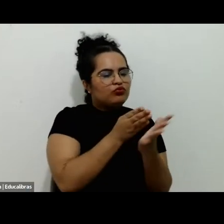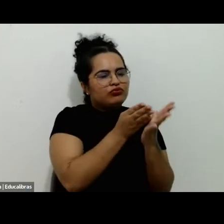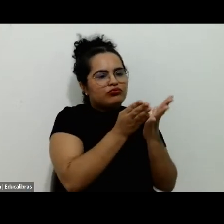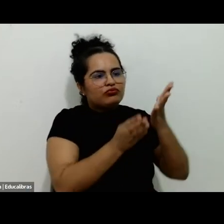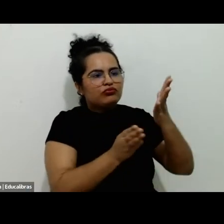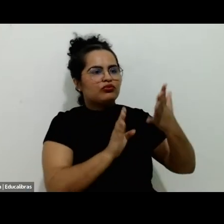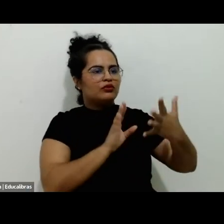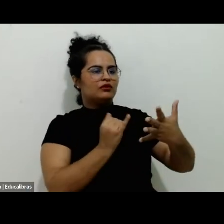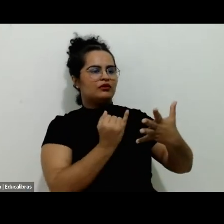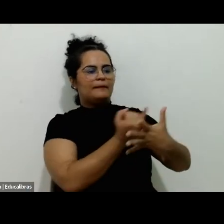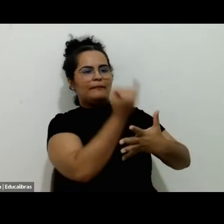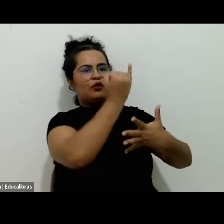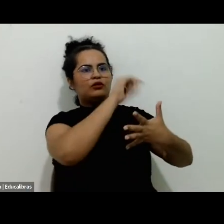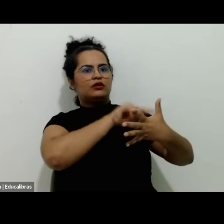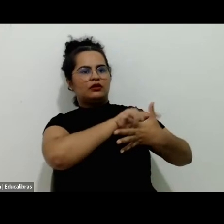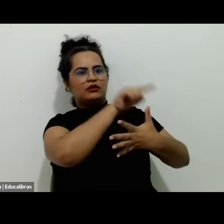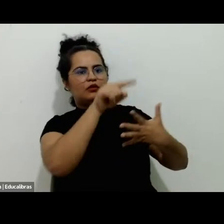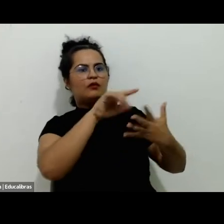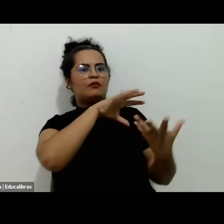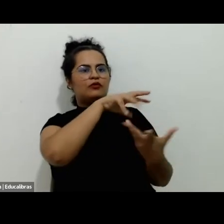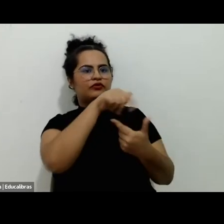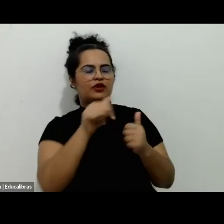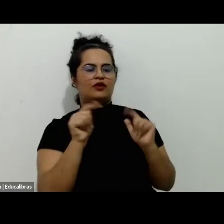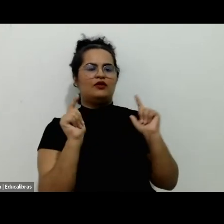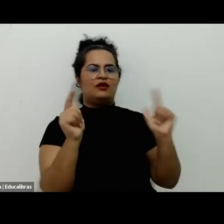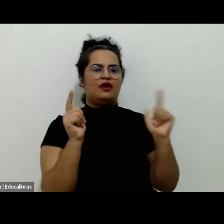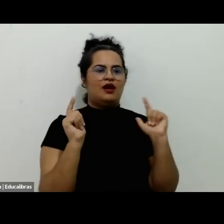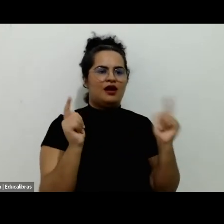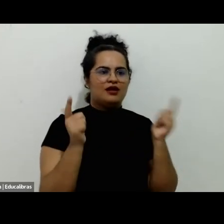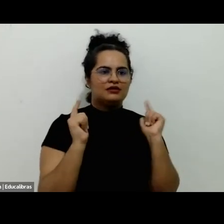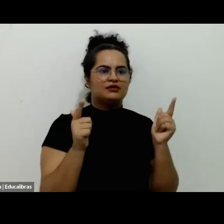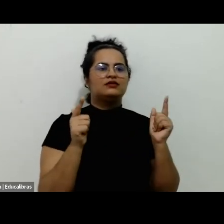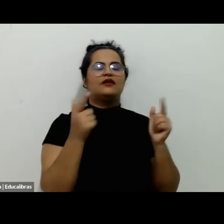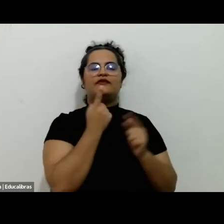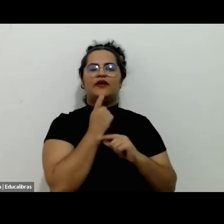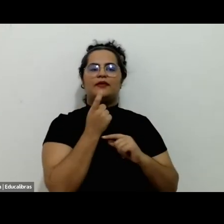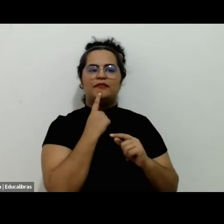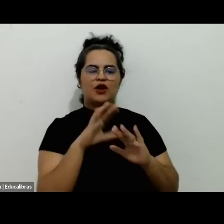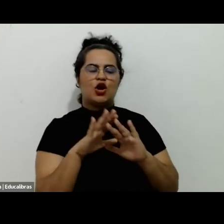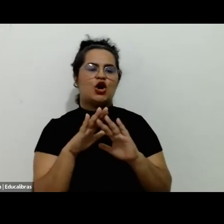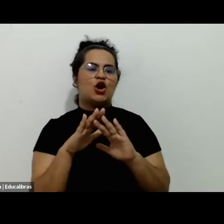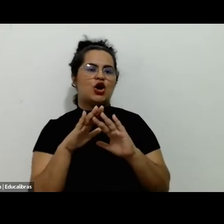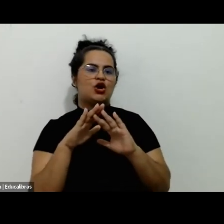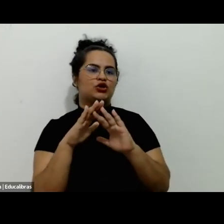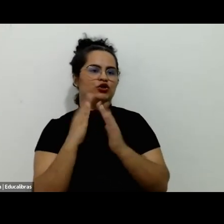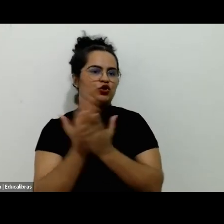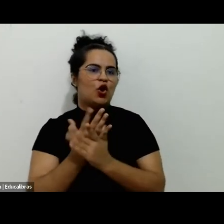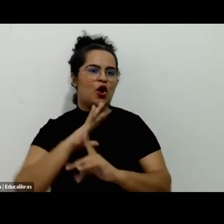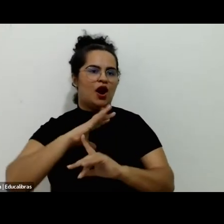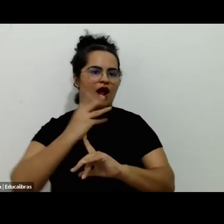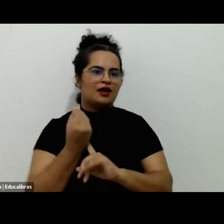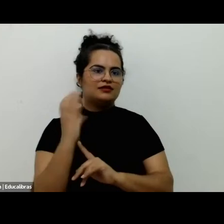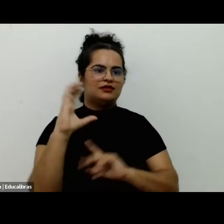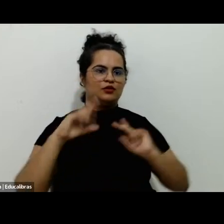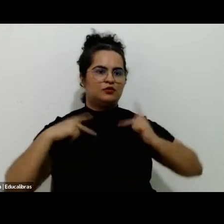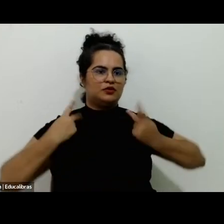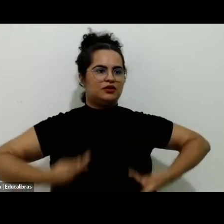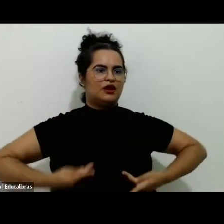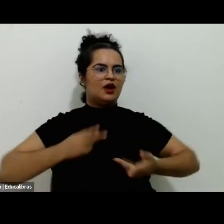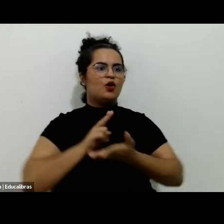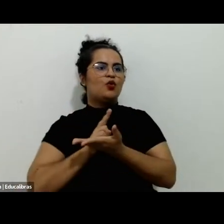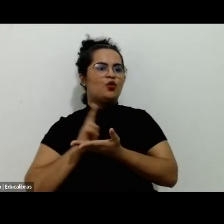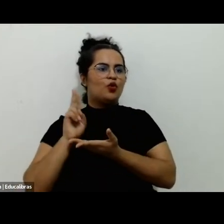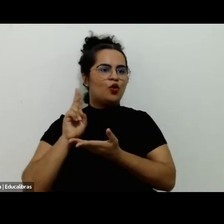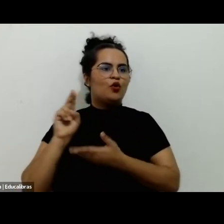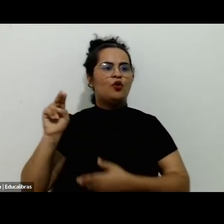de um Dia Mundial do Lazer no Auditório Vermelho da Escola de Arte, Ciência e Humanidades da Universidade de São Paulo. Eu, como